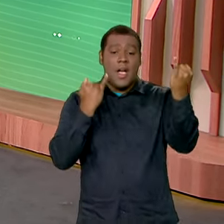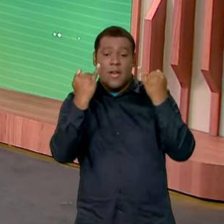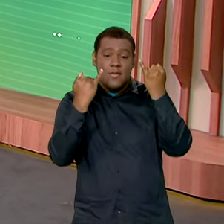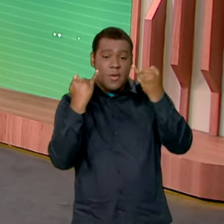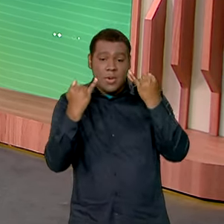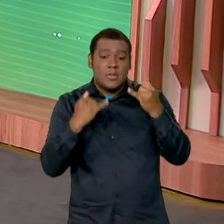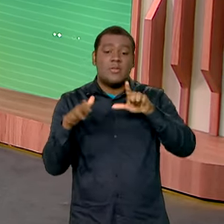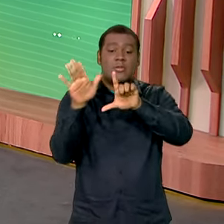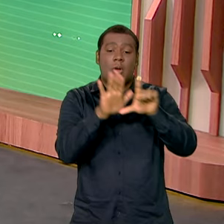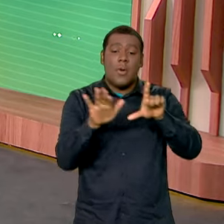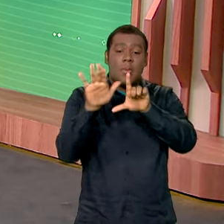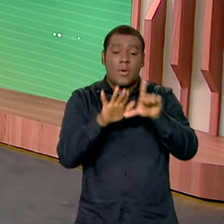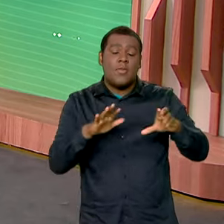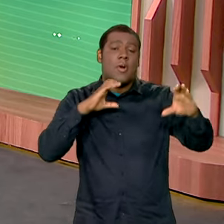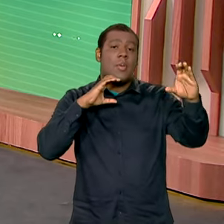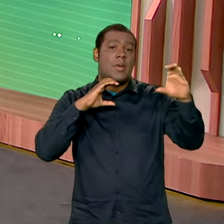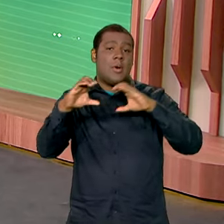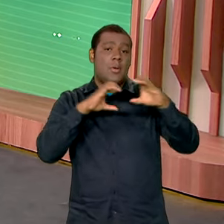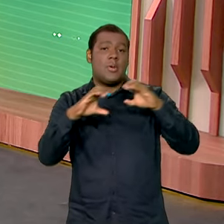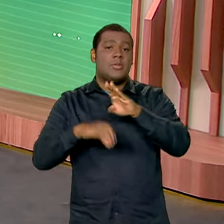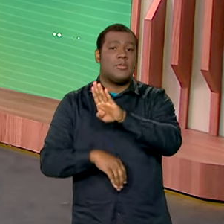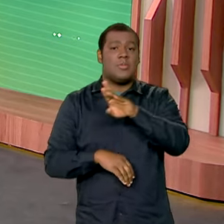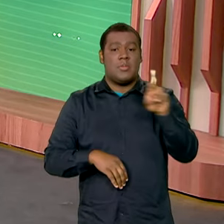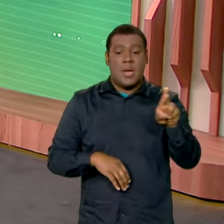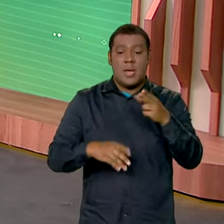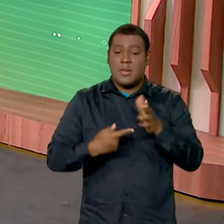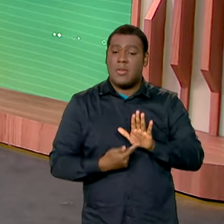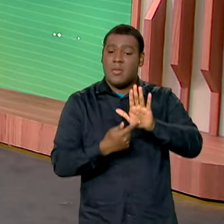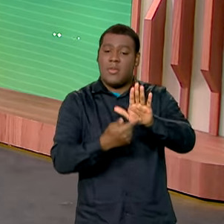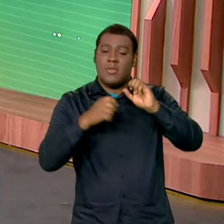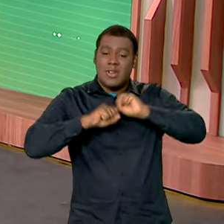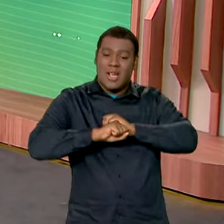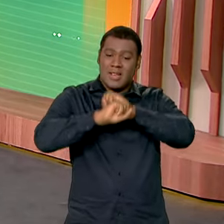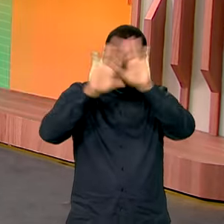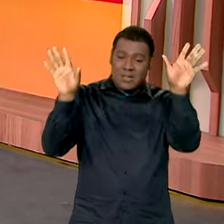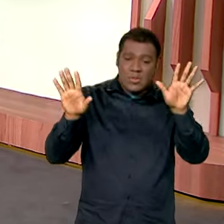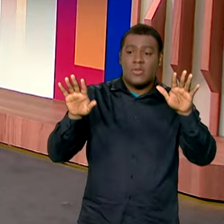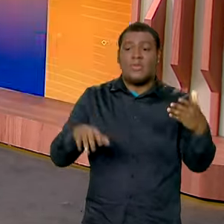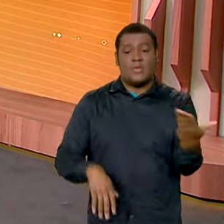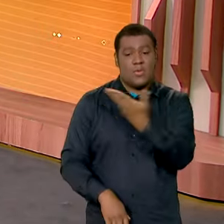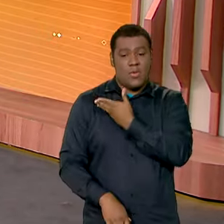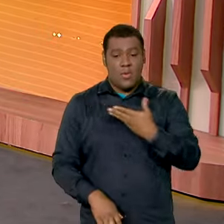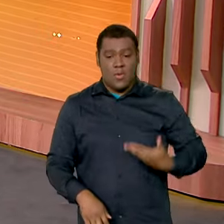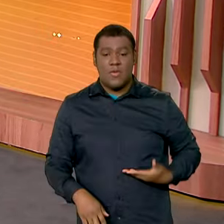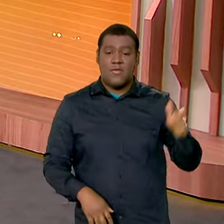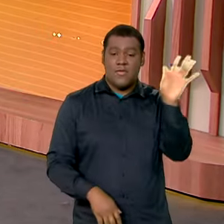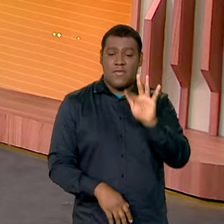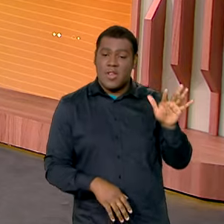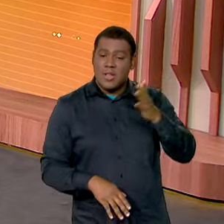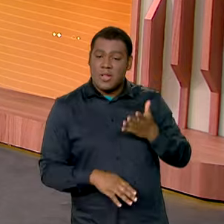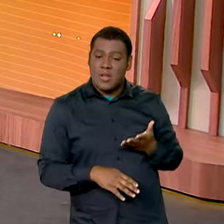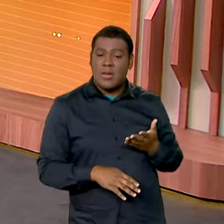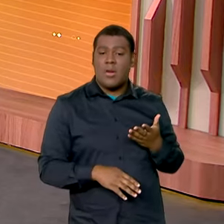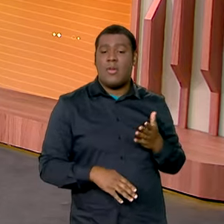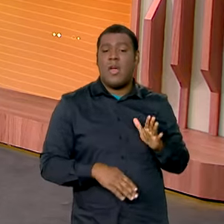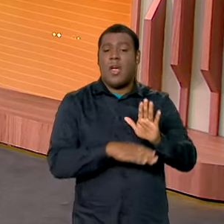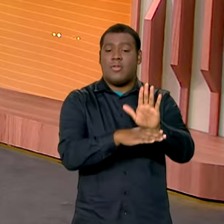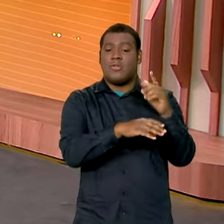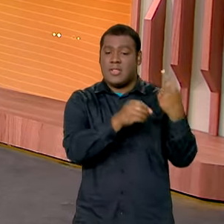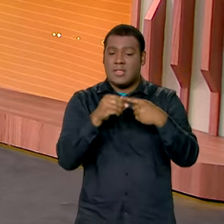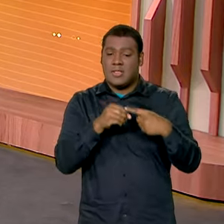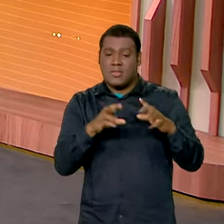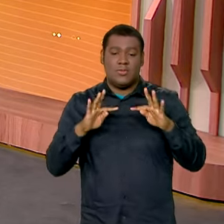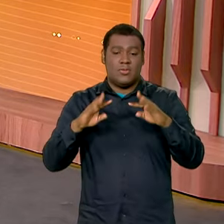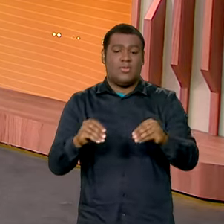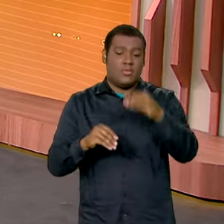são da plataforma Comunica.br, que mostra com transparência as ações federais em todo o país. Araxá